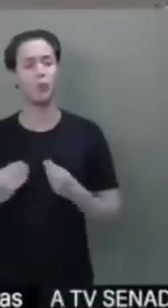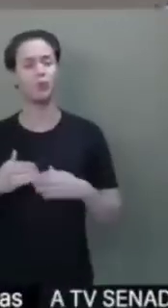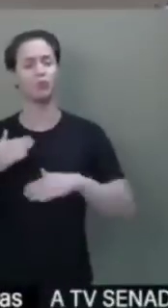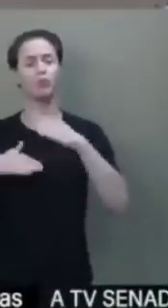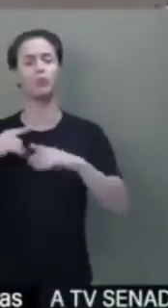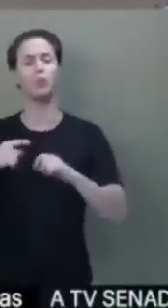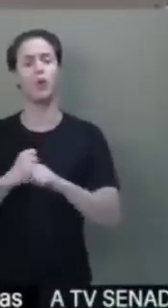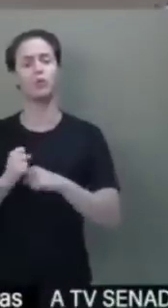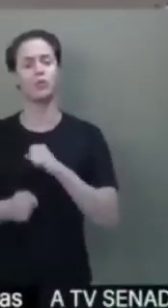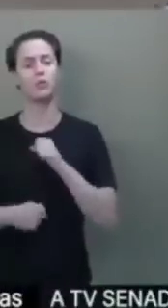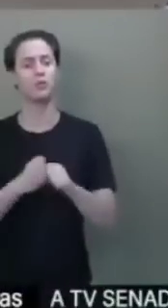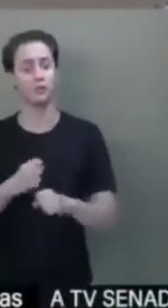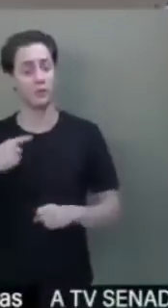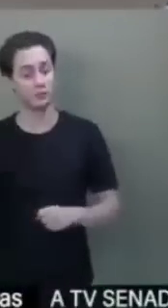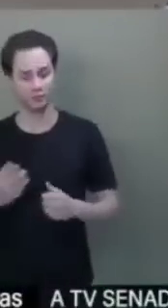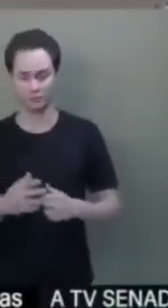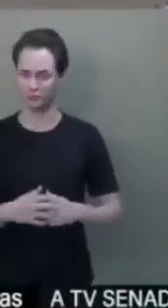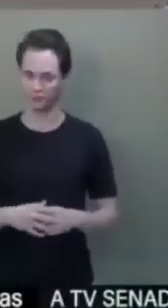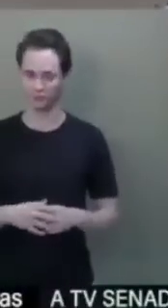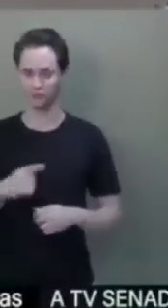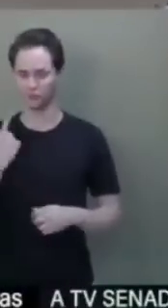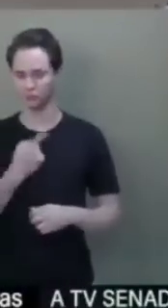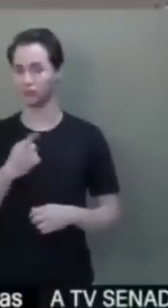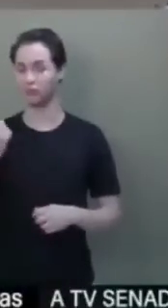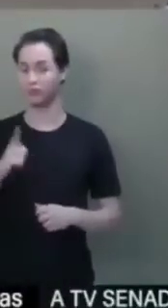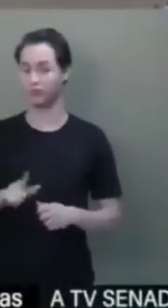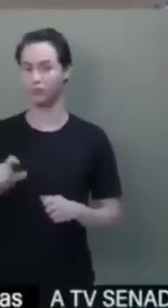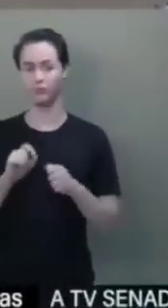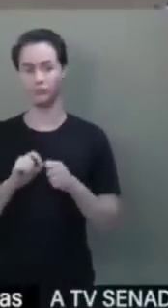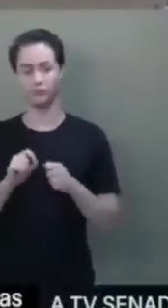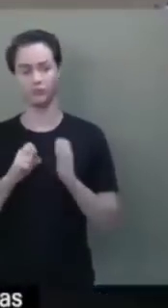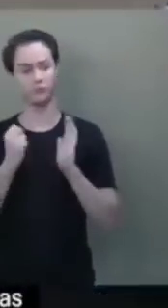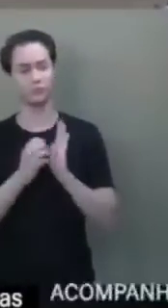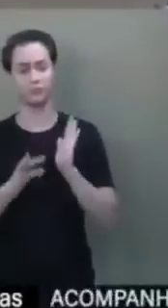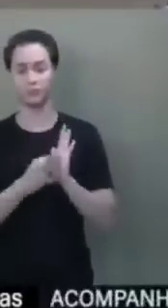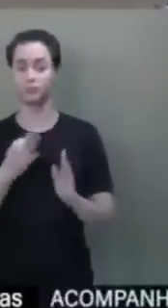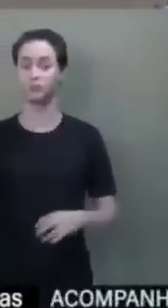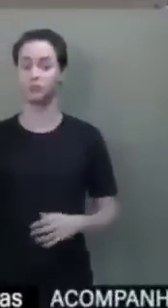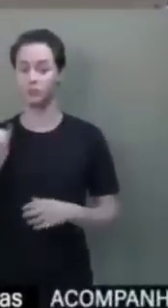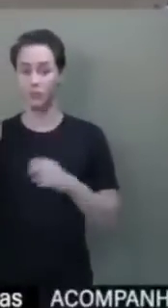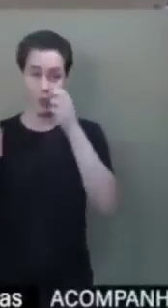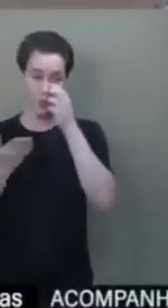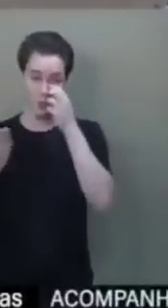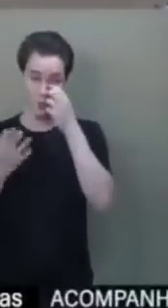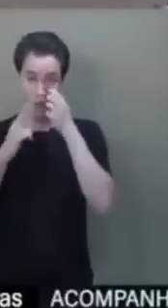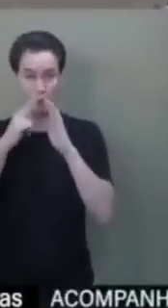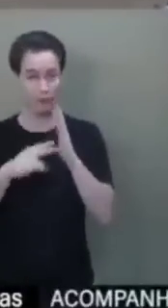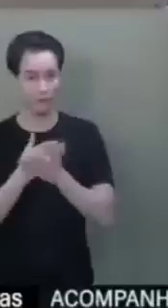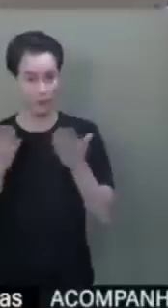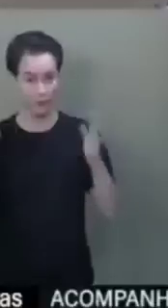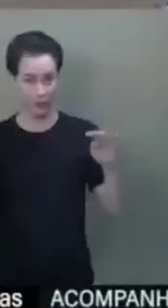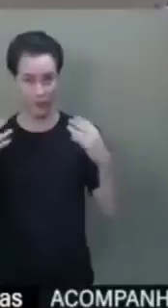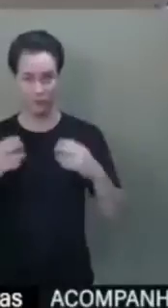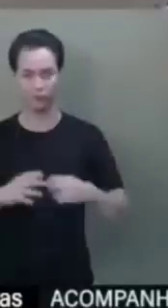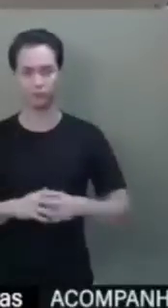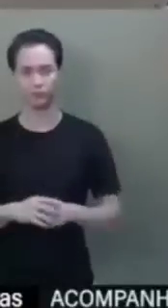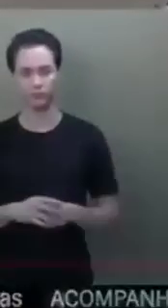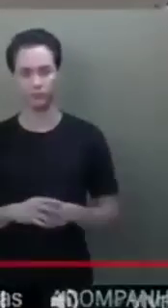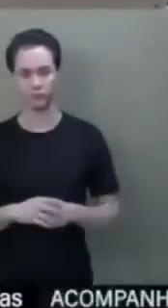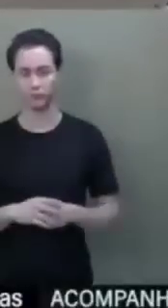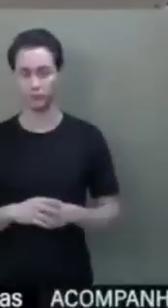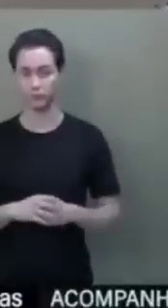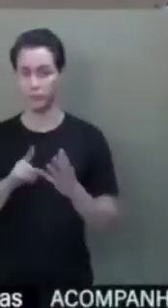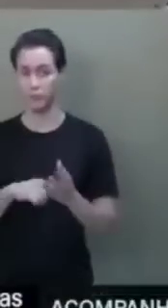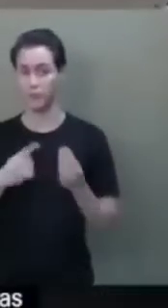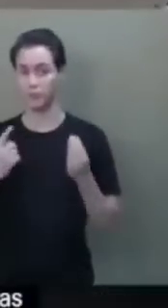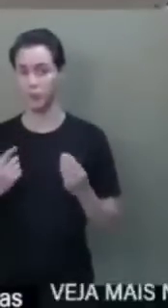próximo ano. E nós recompusemos rubricas importantíssimas, que eu vou ler aqui para os senhores e para quem está nos assistindo. No Ministério